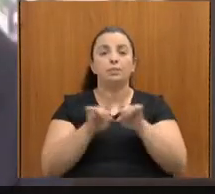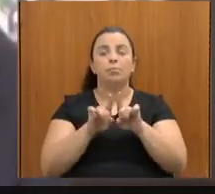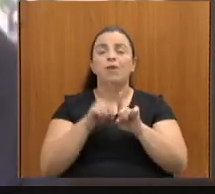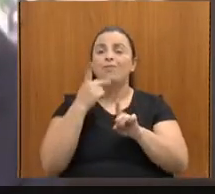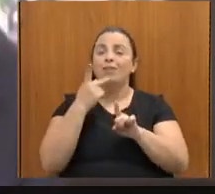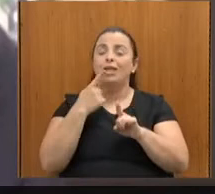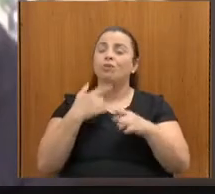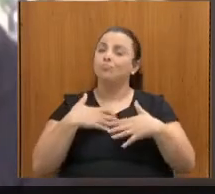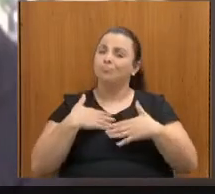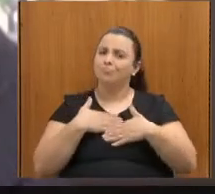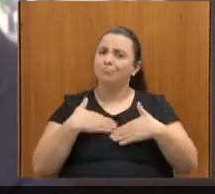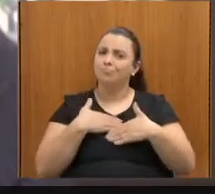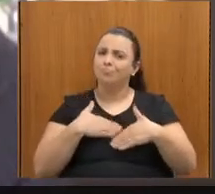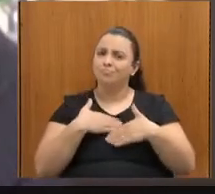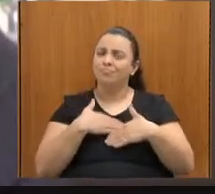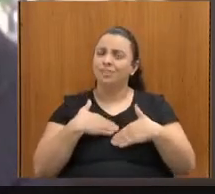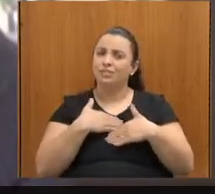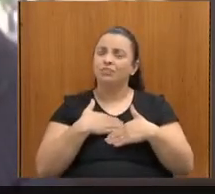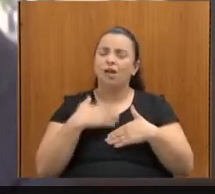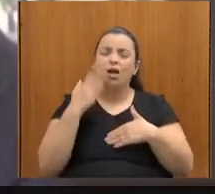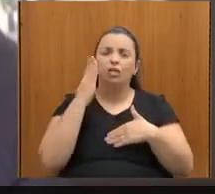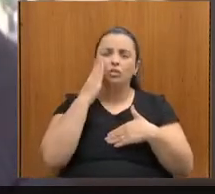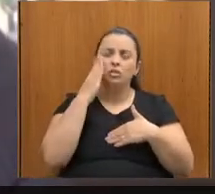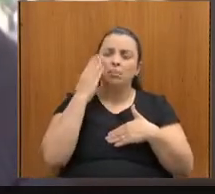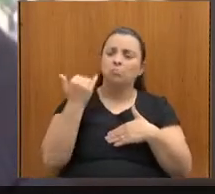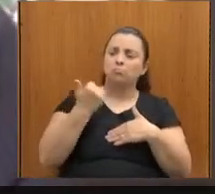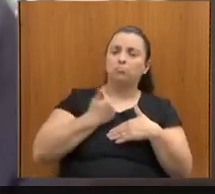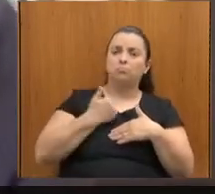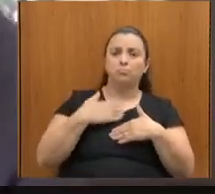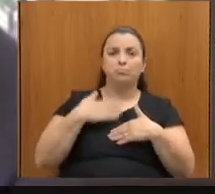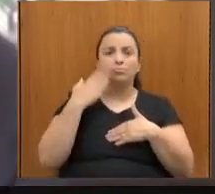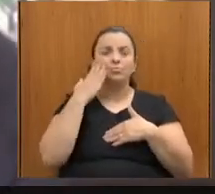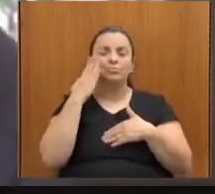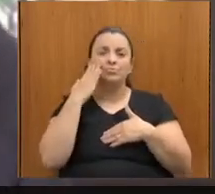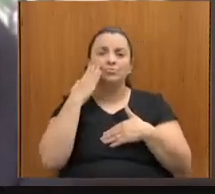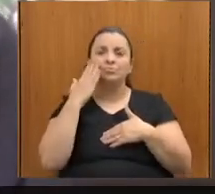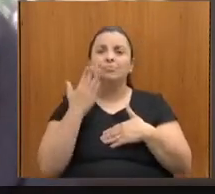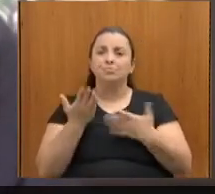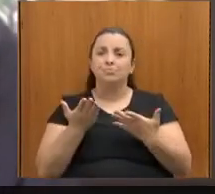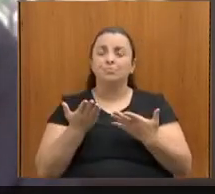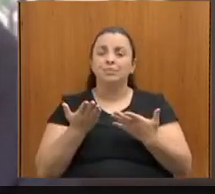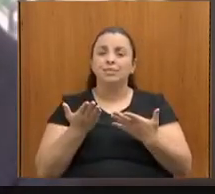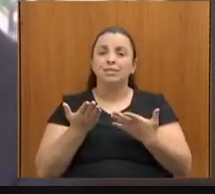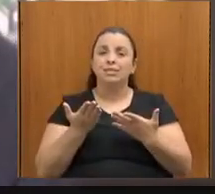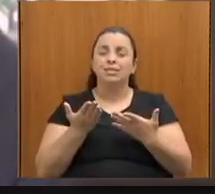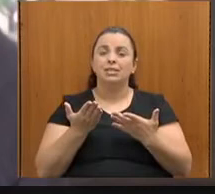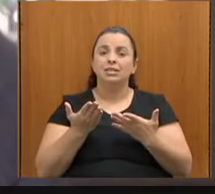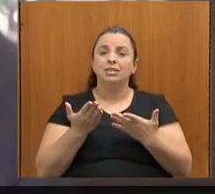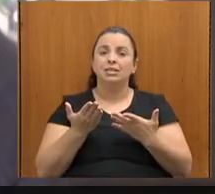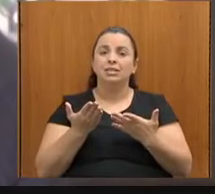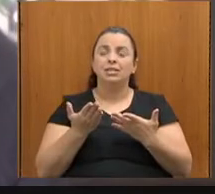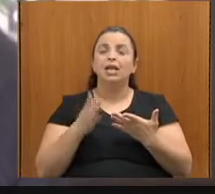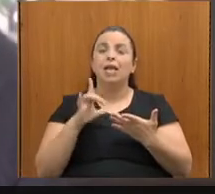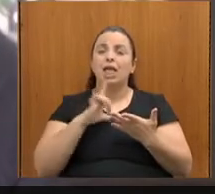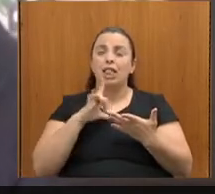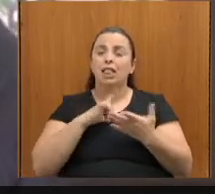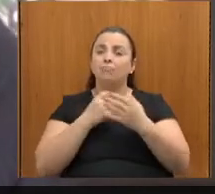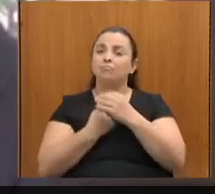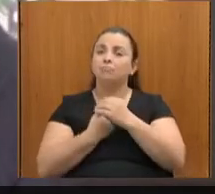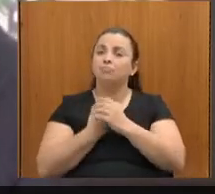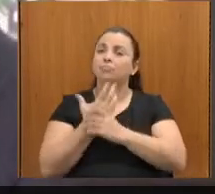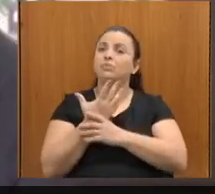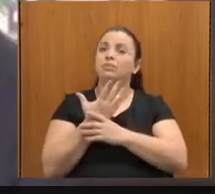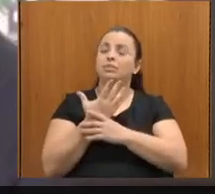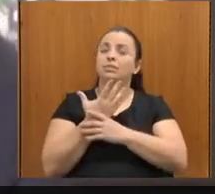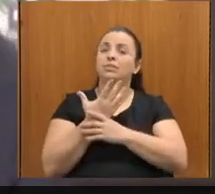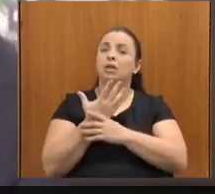notícia da proximidade da implantação efetiva, dessa forma